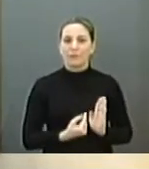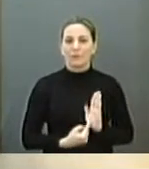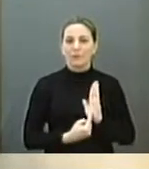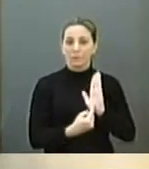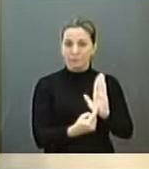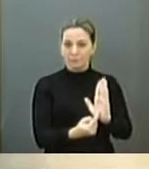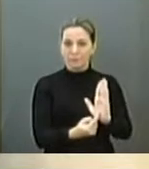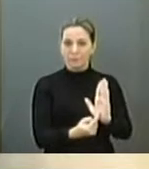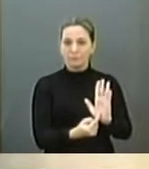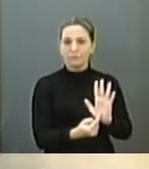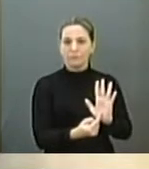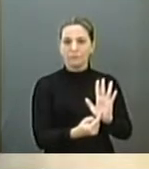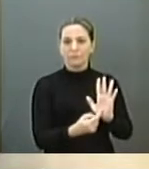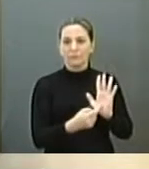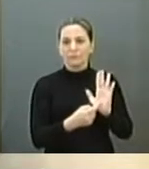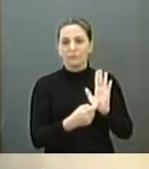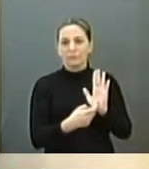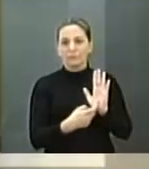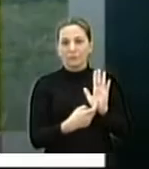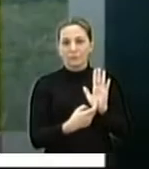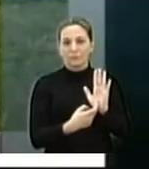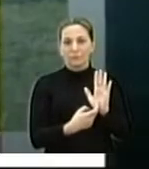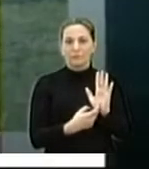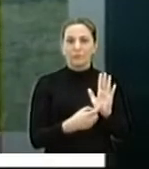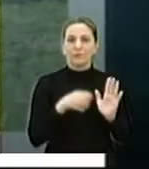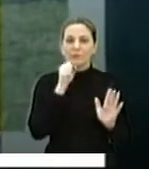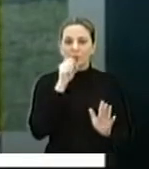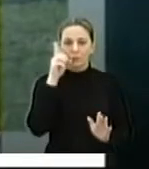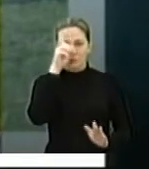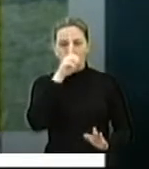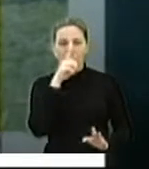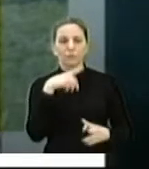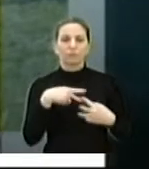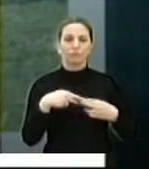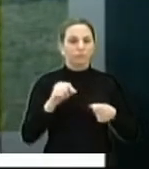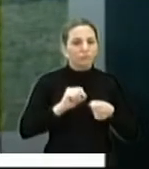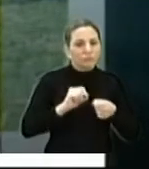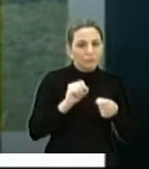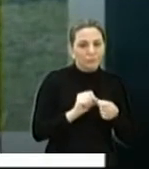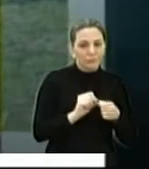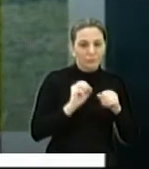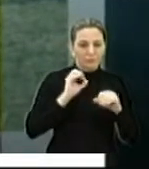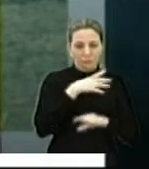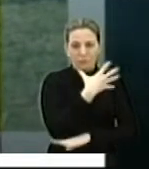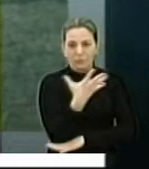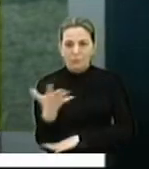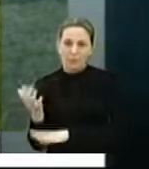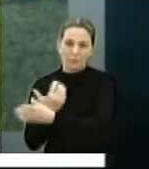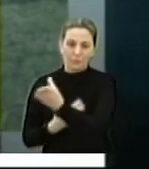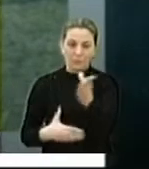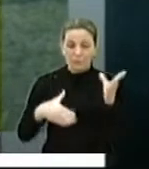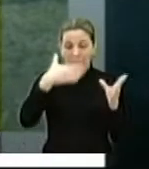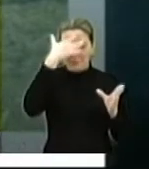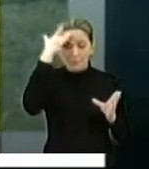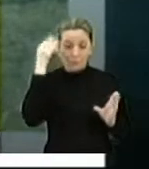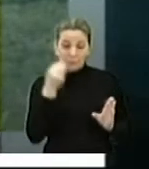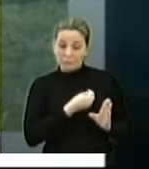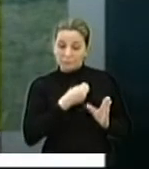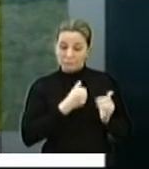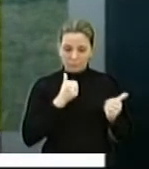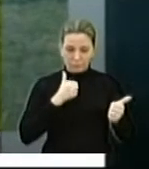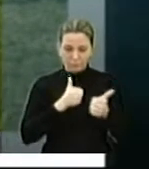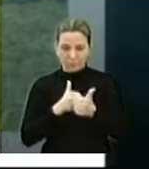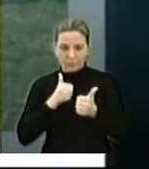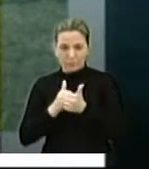aí uma ação que nós tivemos no final de semana, tivemos uma praça onde os moradores pleiteavam